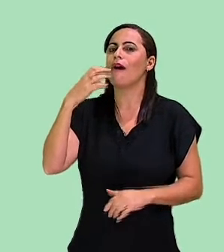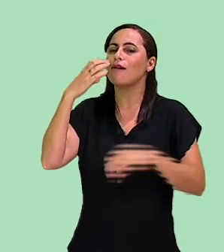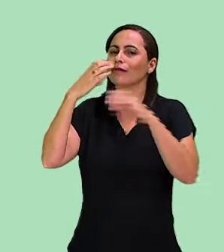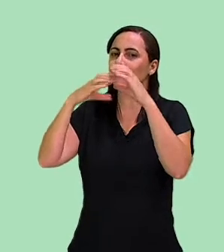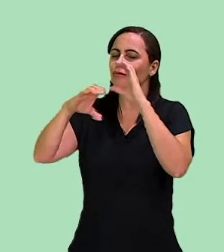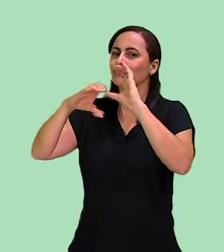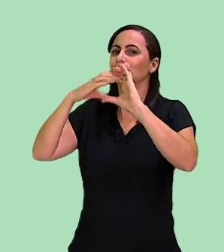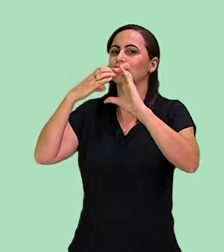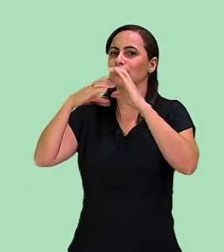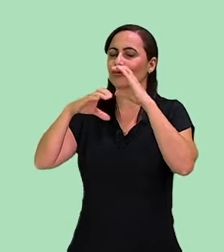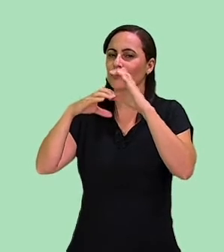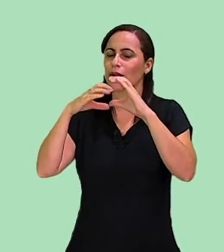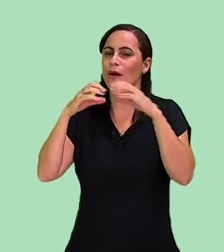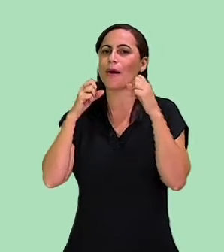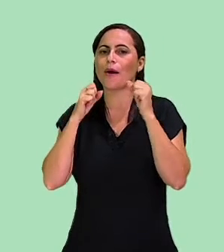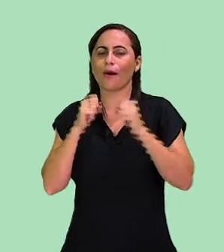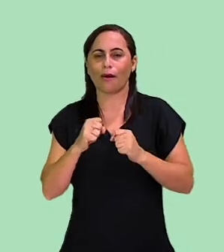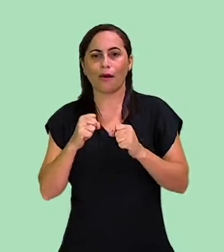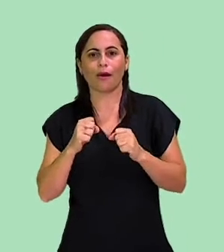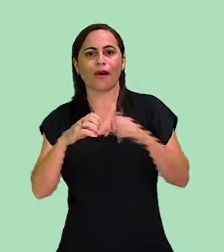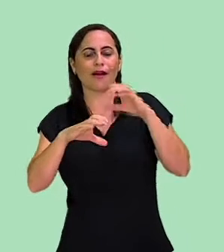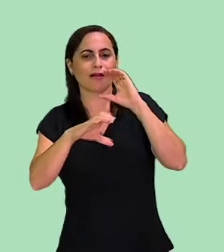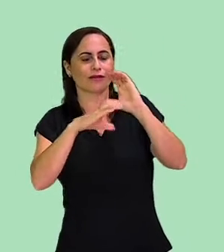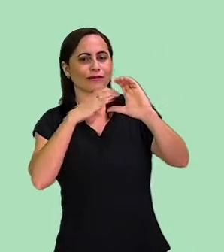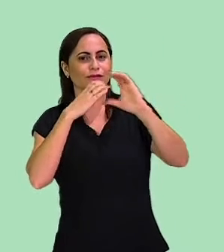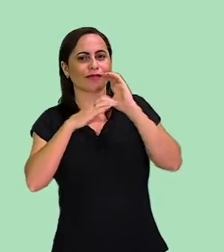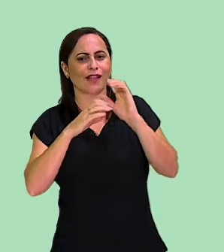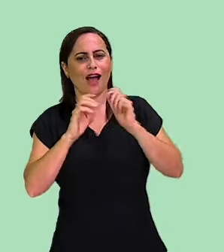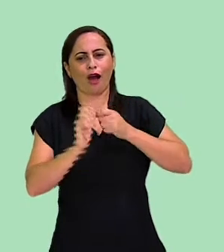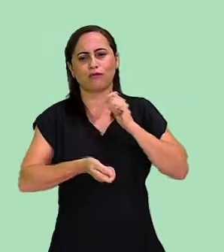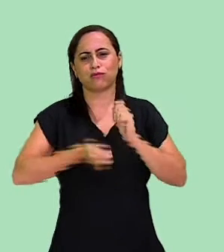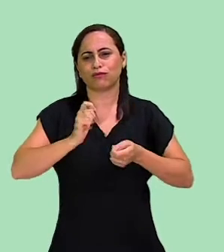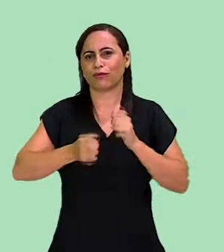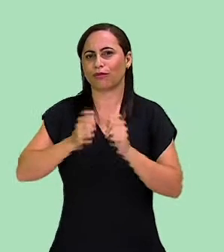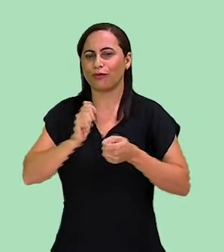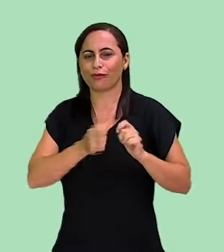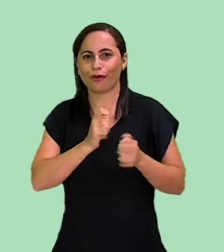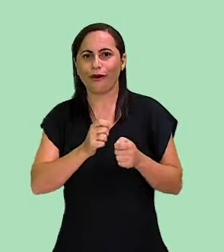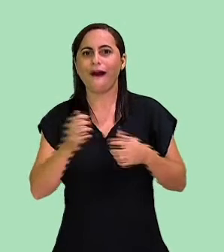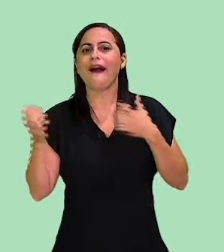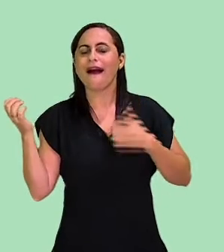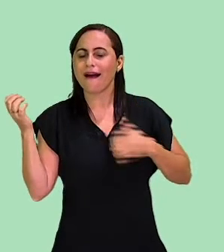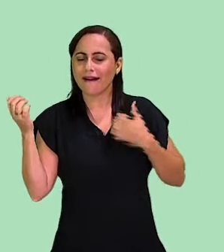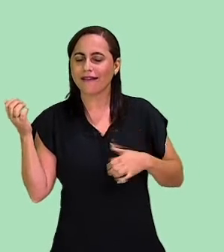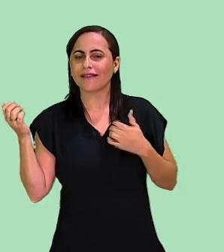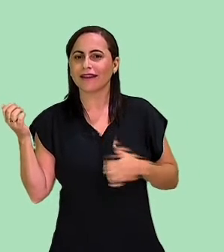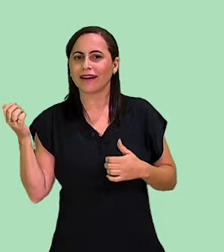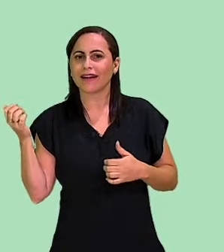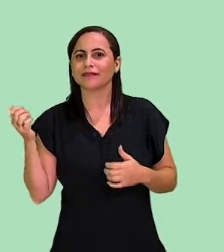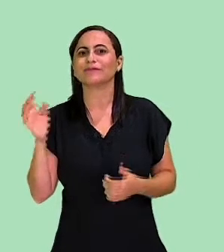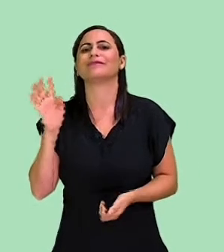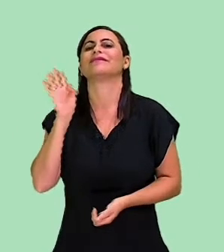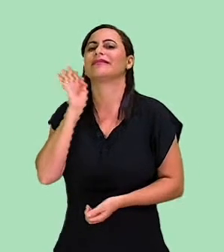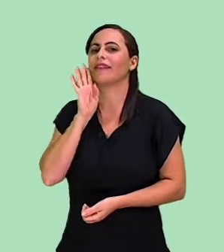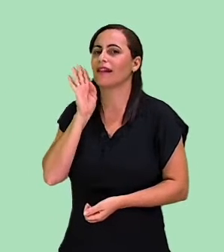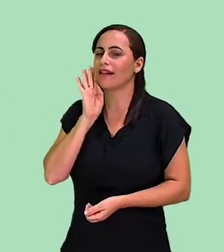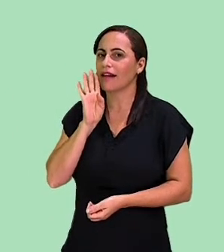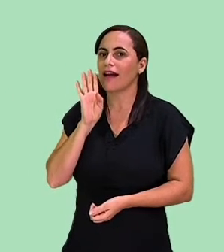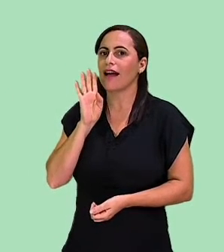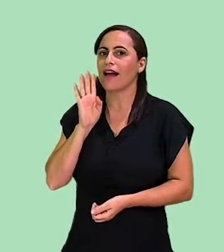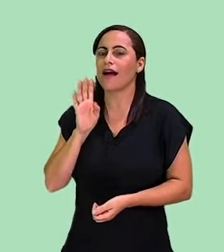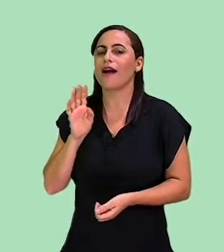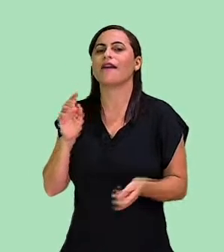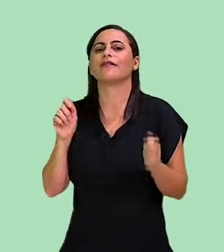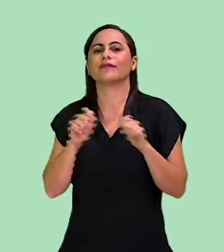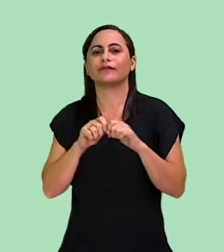dançar Cantar E tocar um instrumento musical Olha que legal Ou até mesmo cantar e